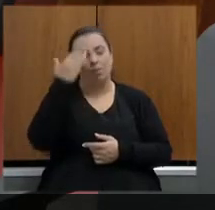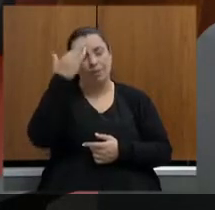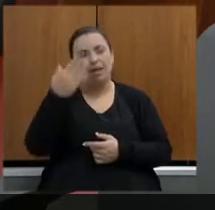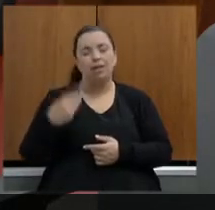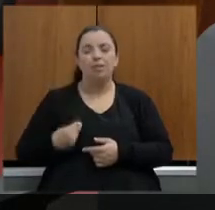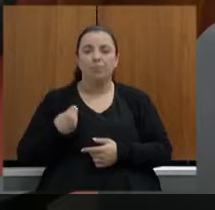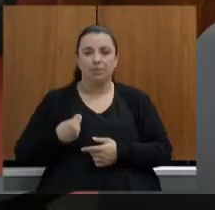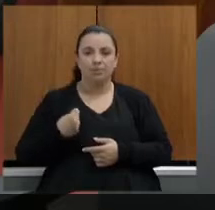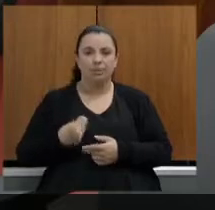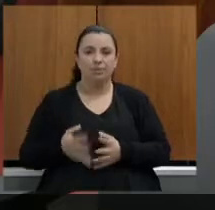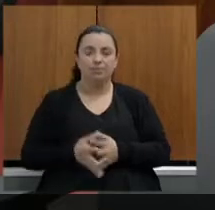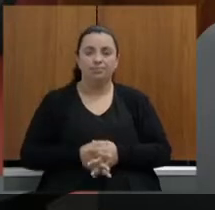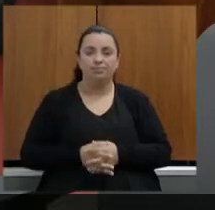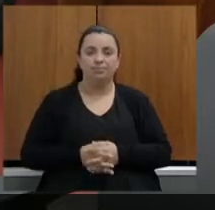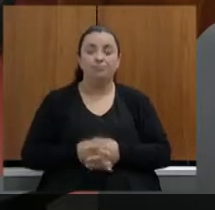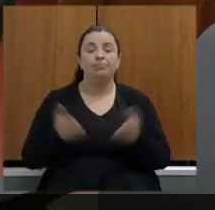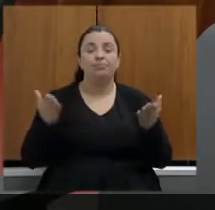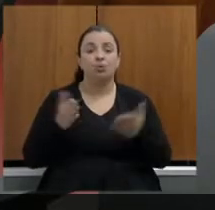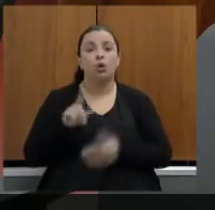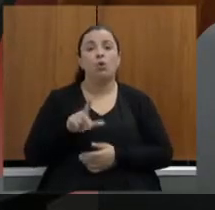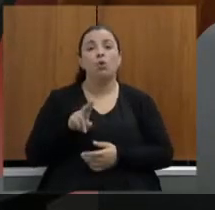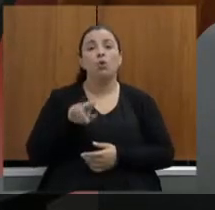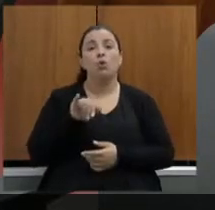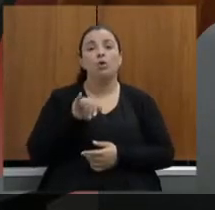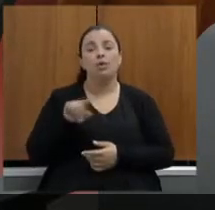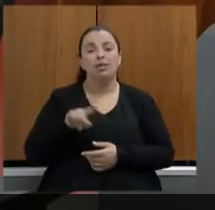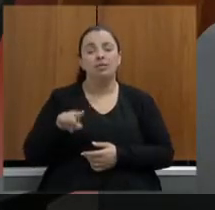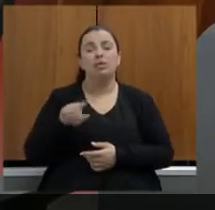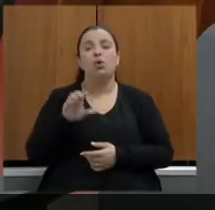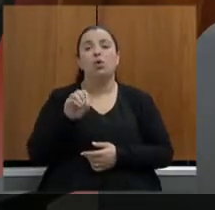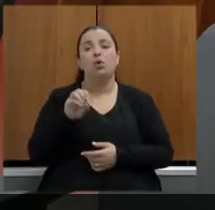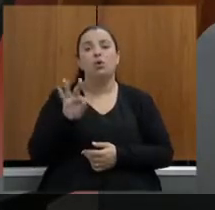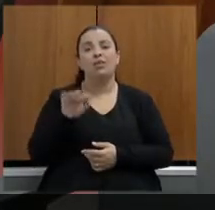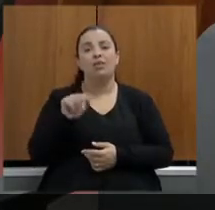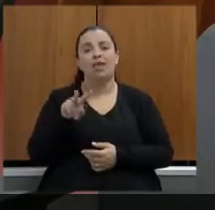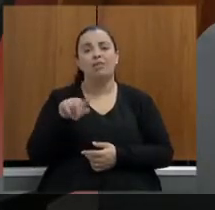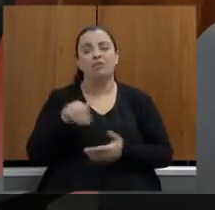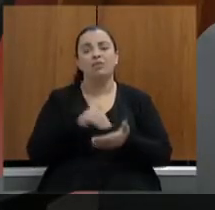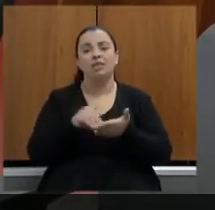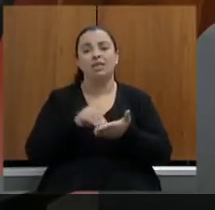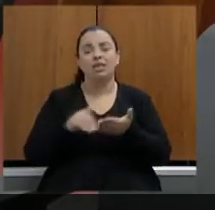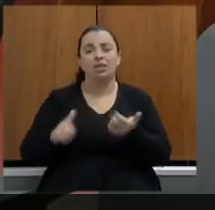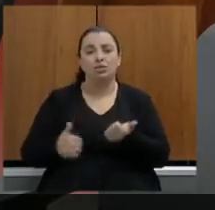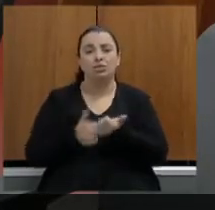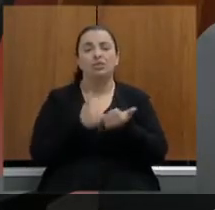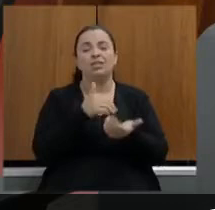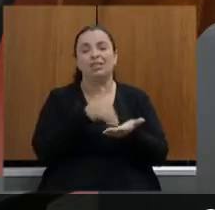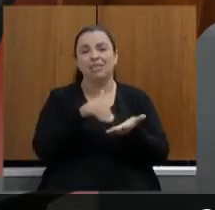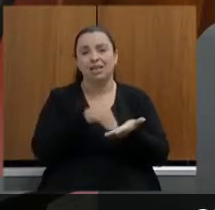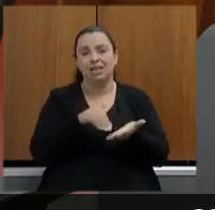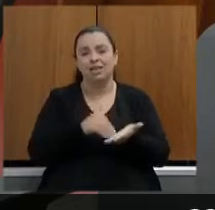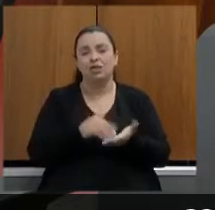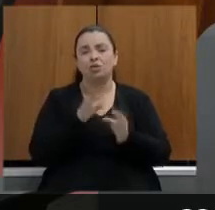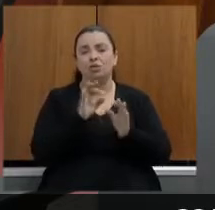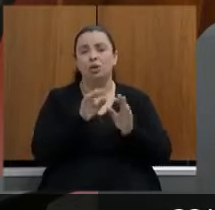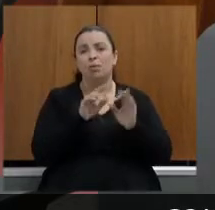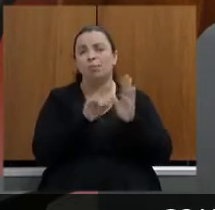Luiz Otávio Milagres de Assis secretário adjunto da secretaria adjunta de planejamento e gestão